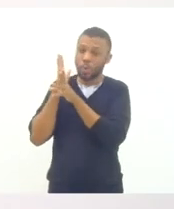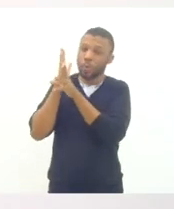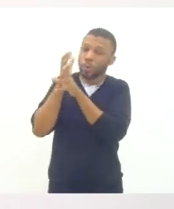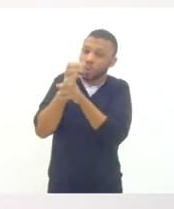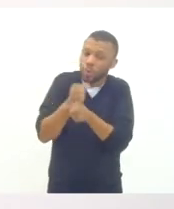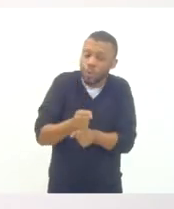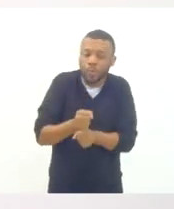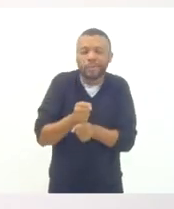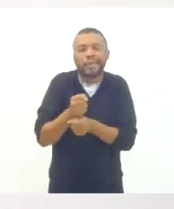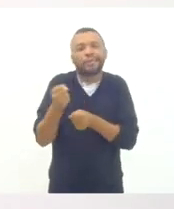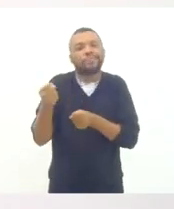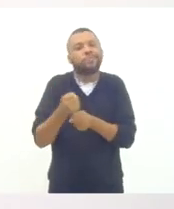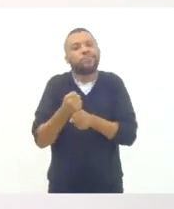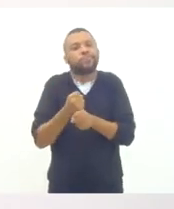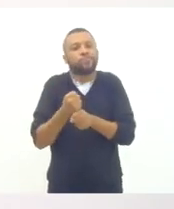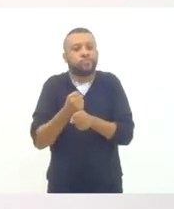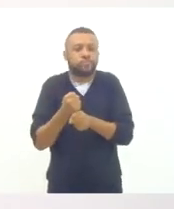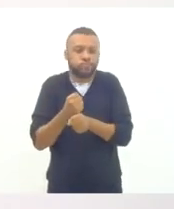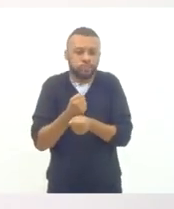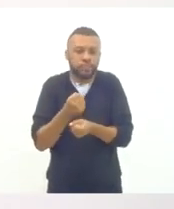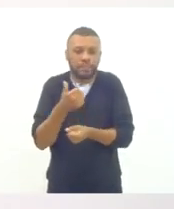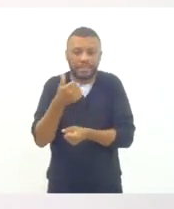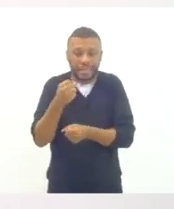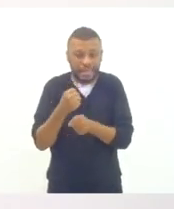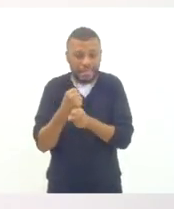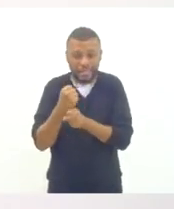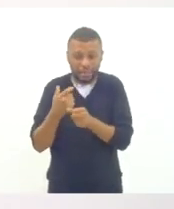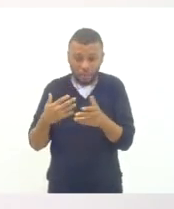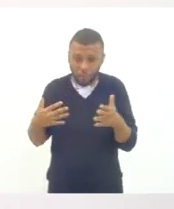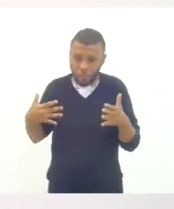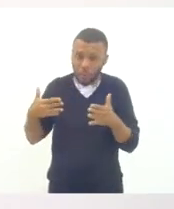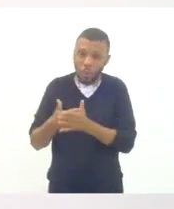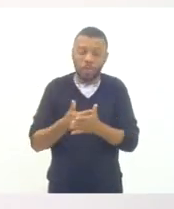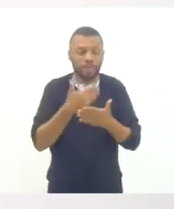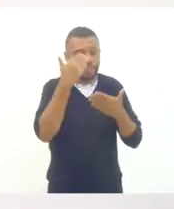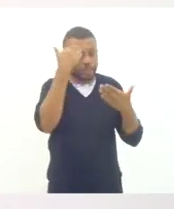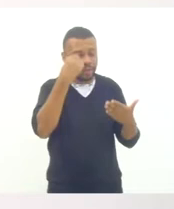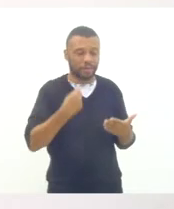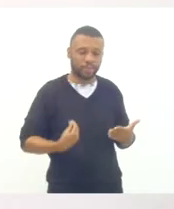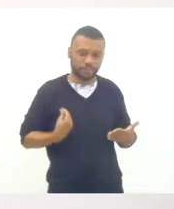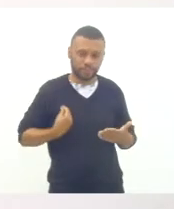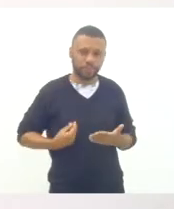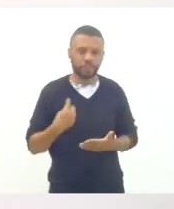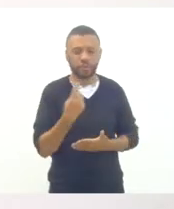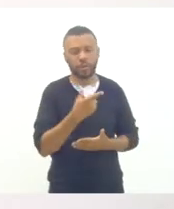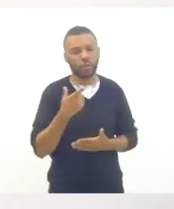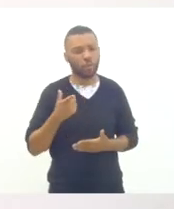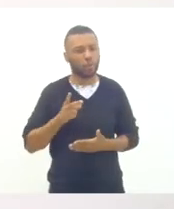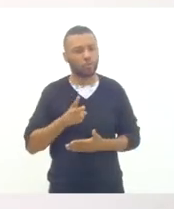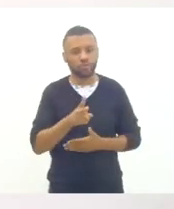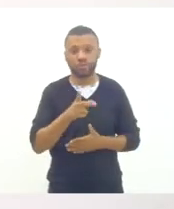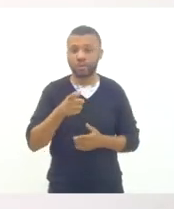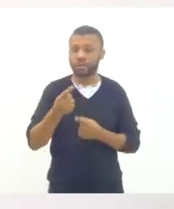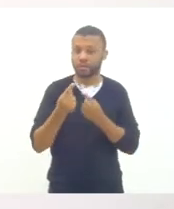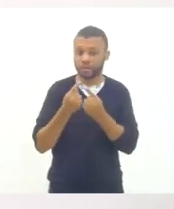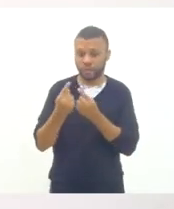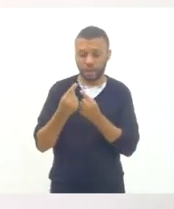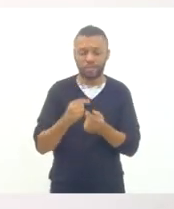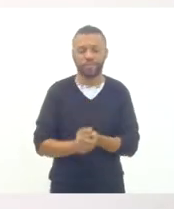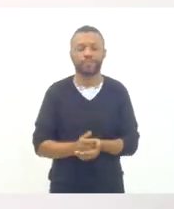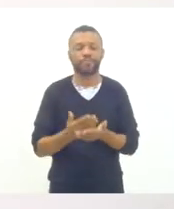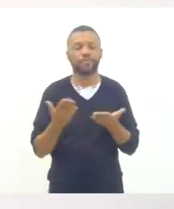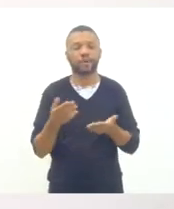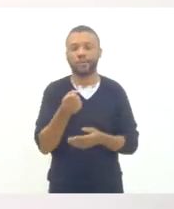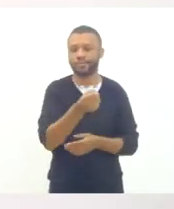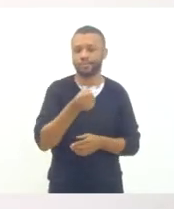e que precisam ser reforçadas. Então, obrigado aqui pela presença e a gente continua então com essa interlocução permanente. E chamo agora então para